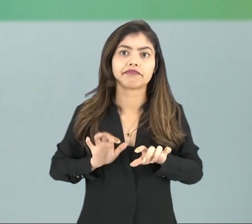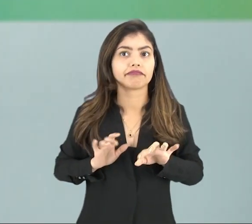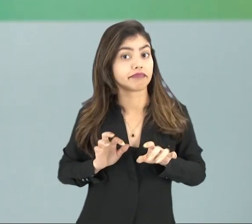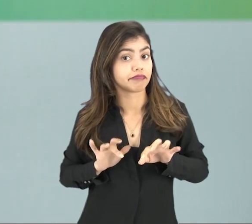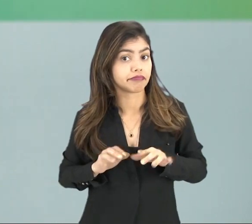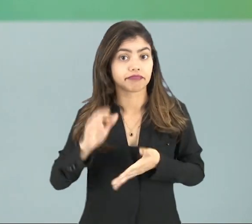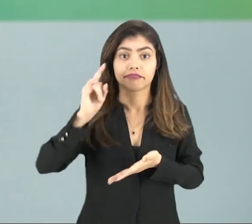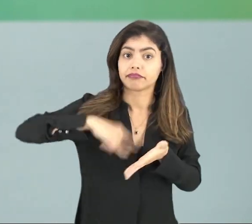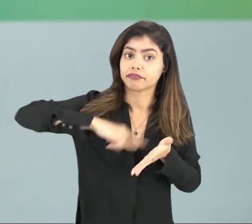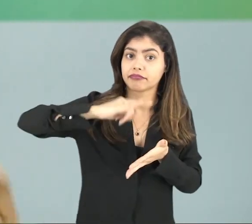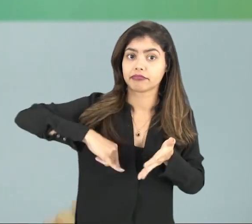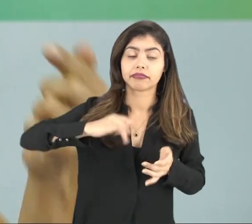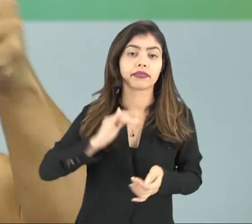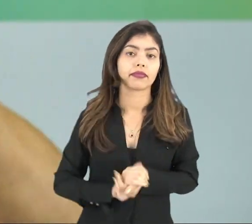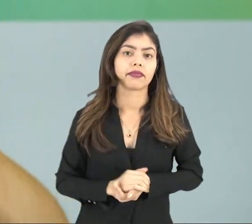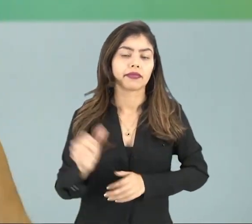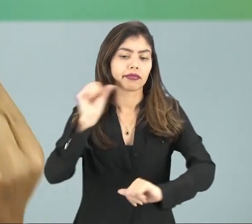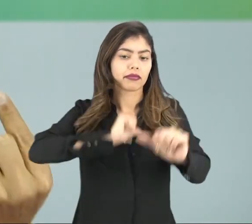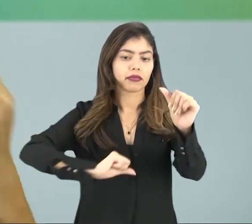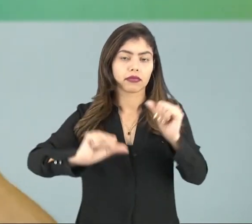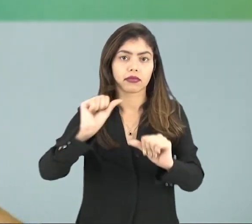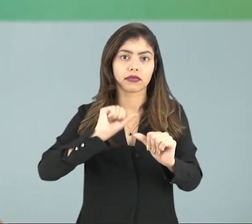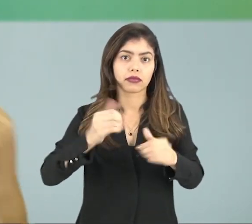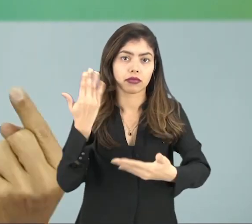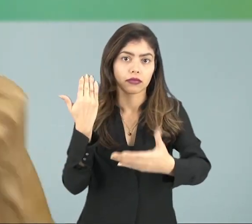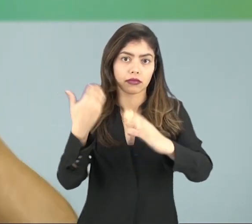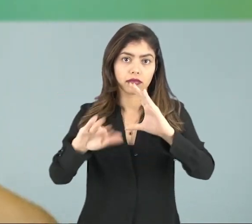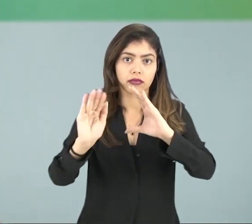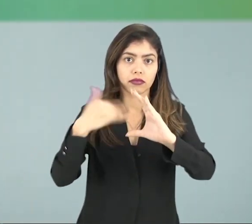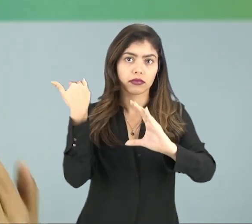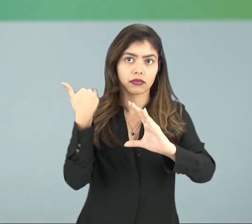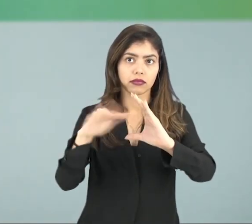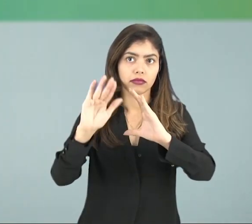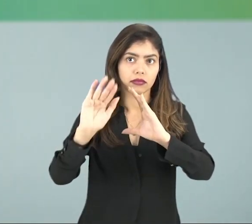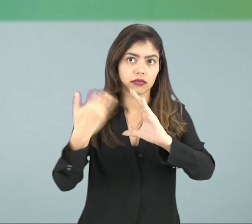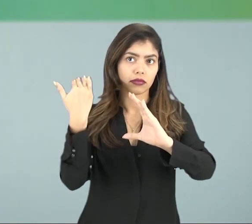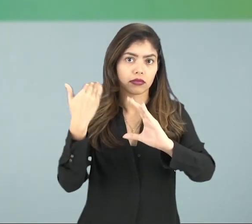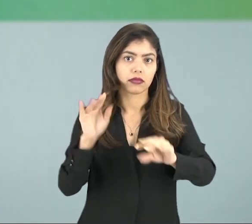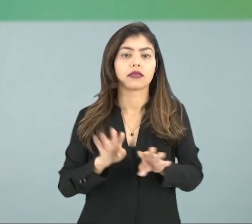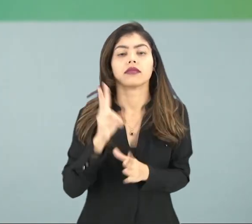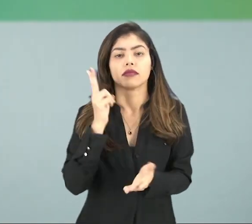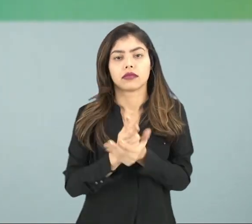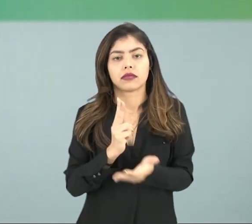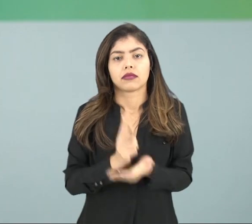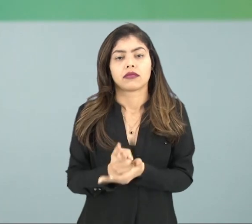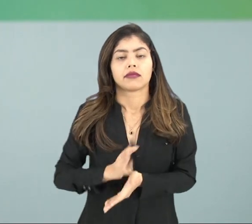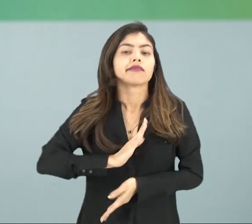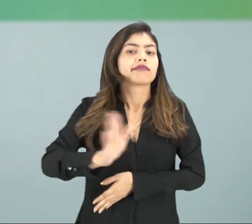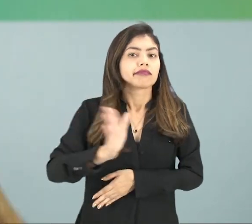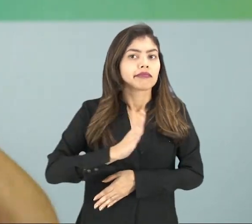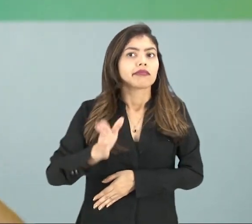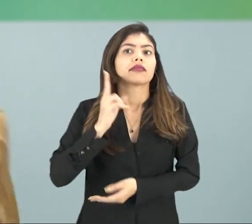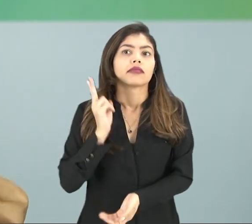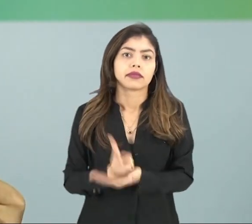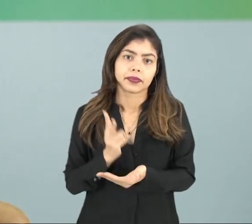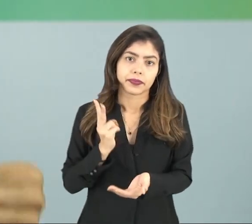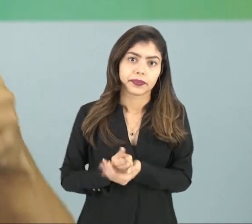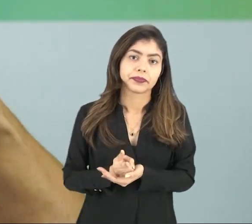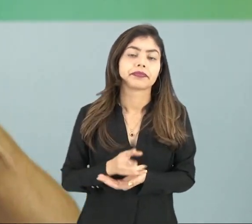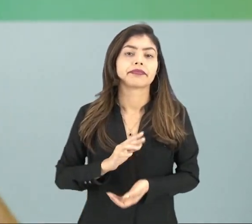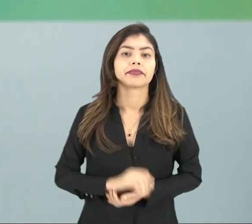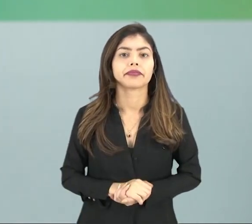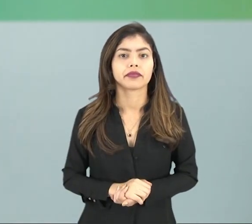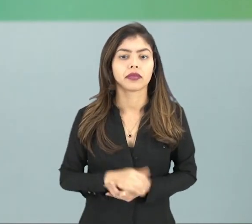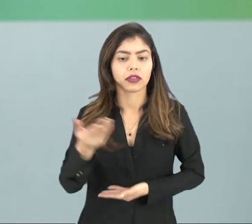desses documentos. A troca de e-mails tornou-se frequente em algumas empresas no sentido